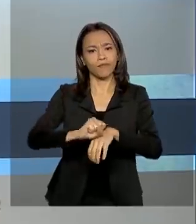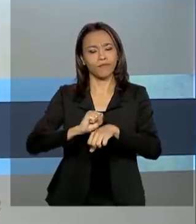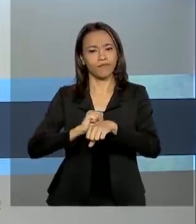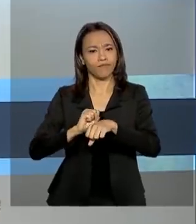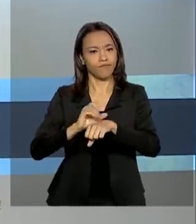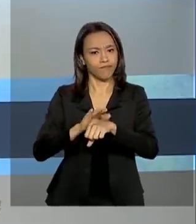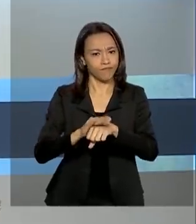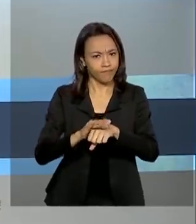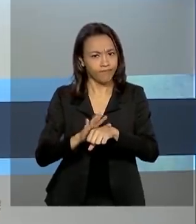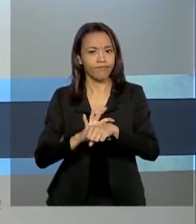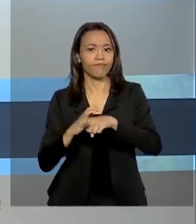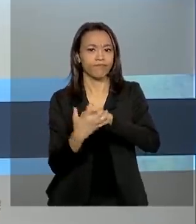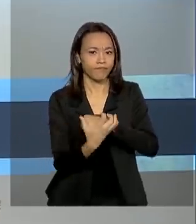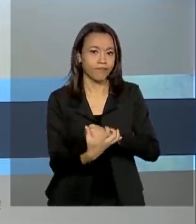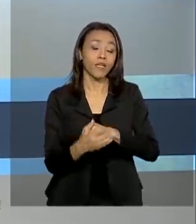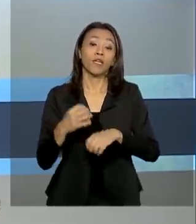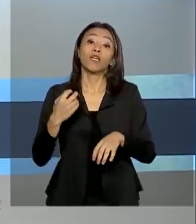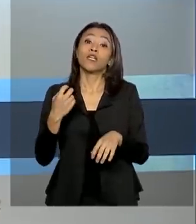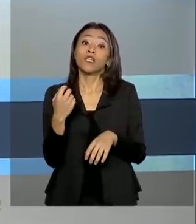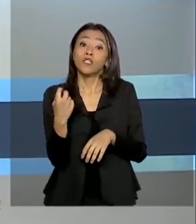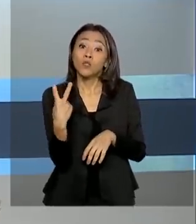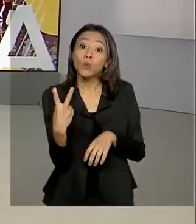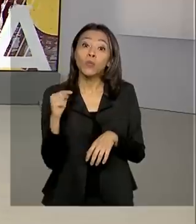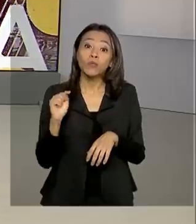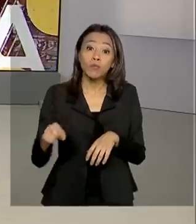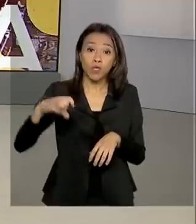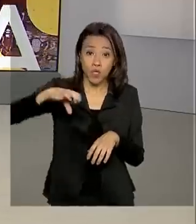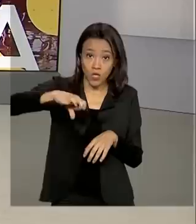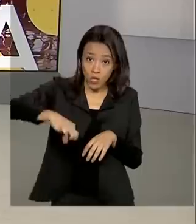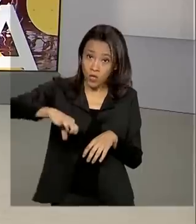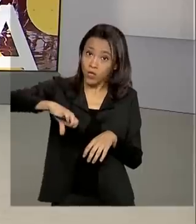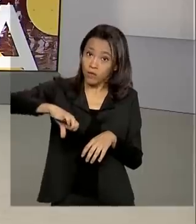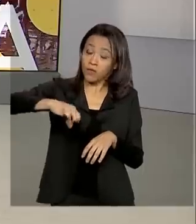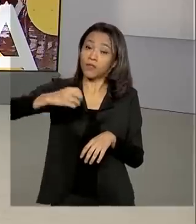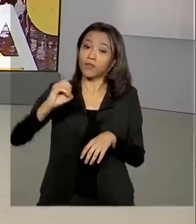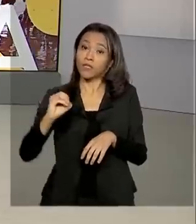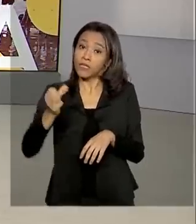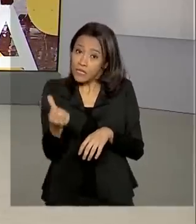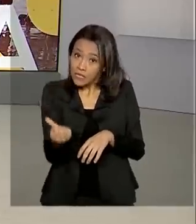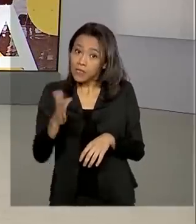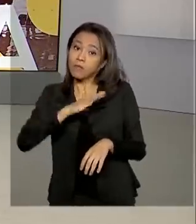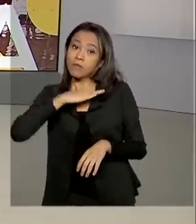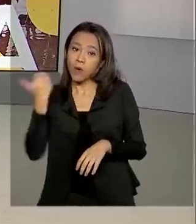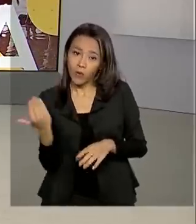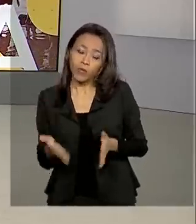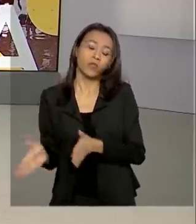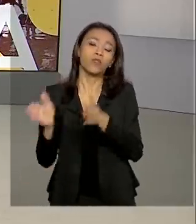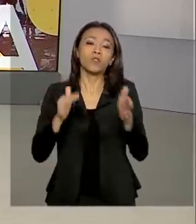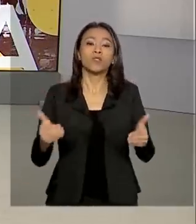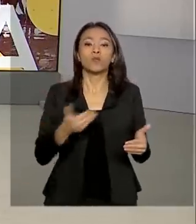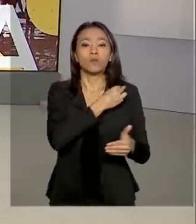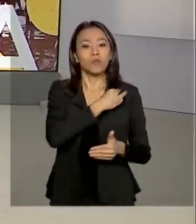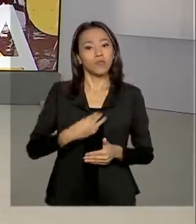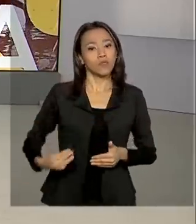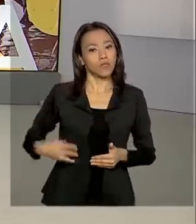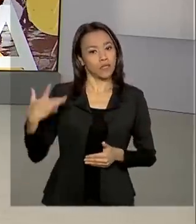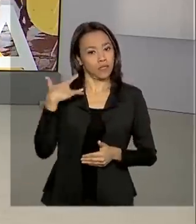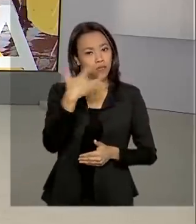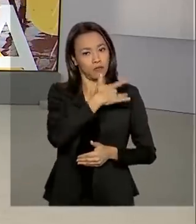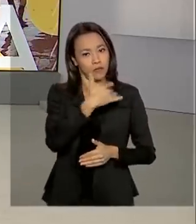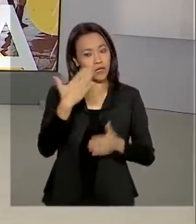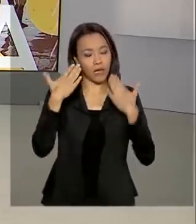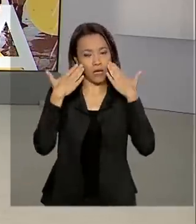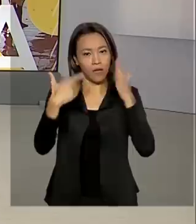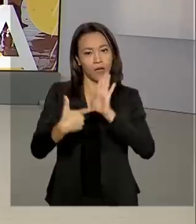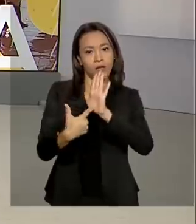e 2.906 mortes. O ministro da Saúde, Nelson Teich, apresentou as novas estratégias de